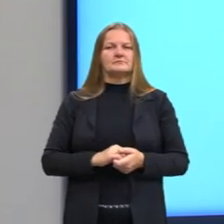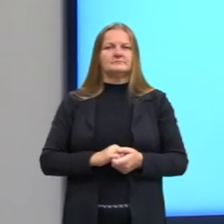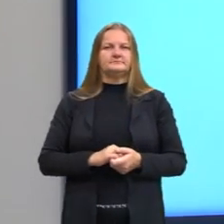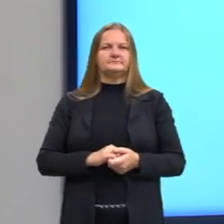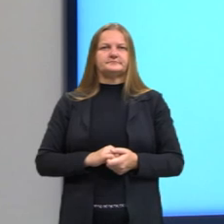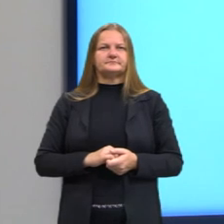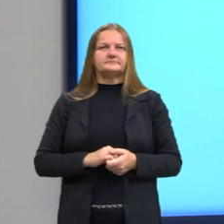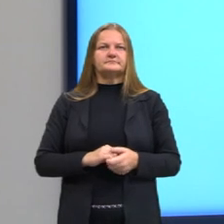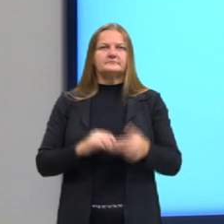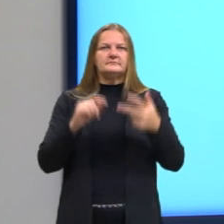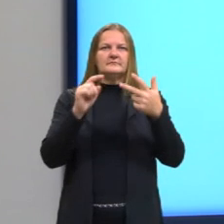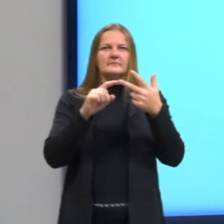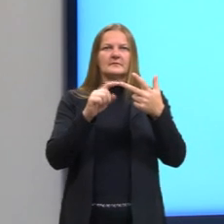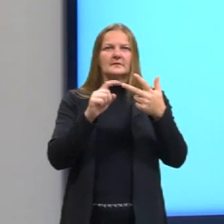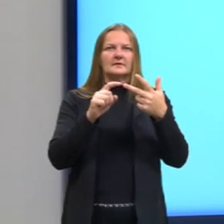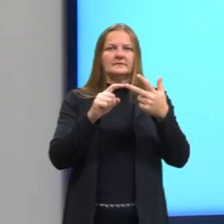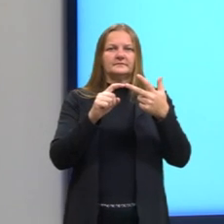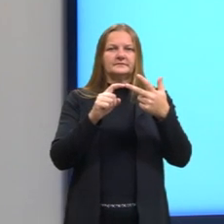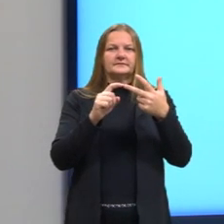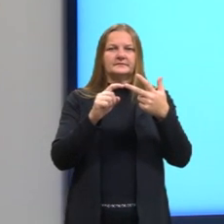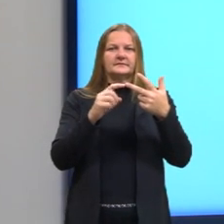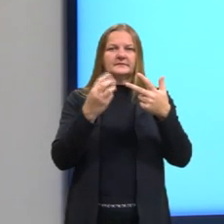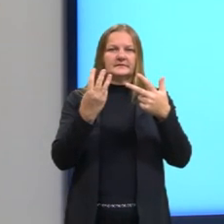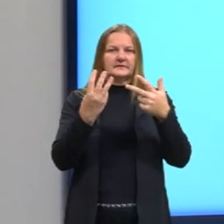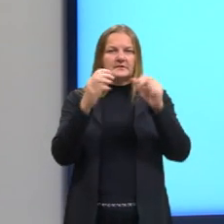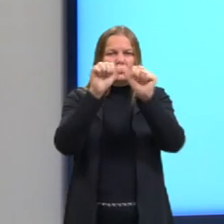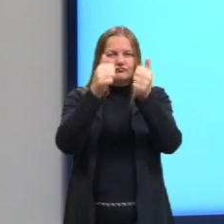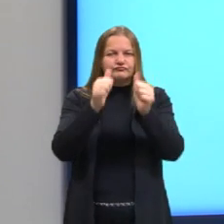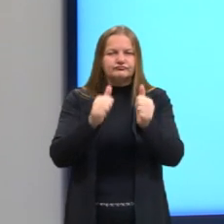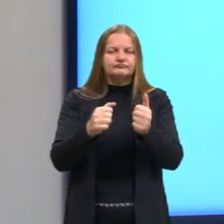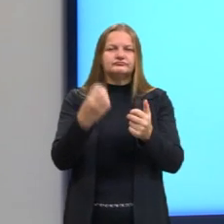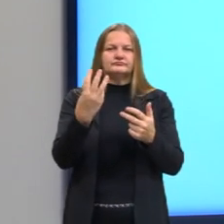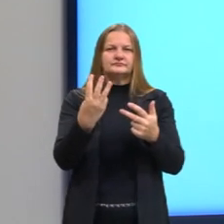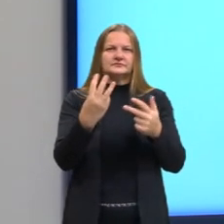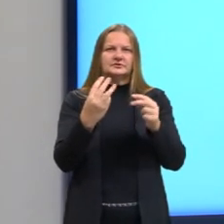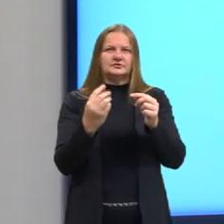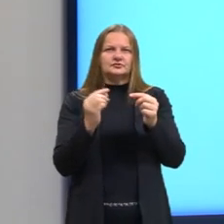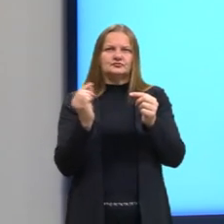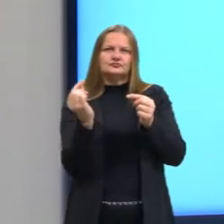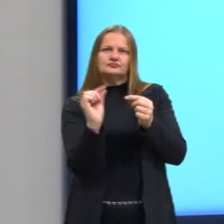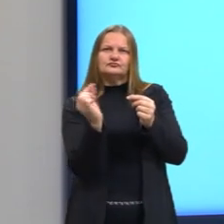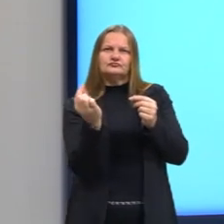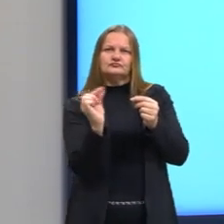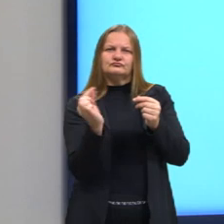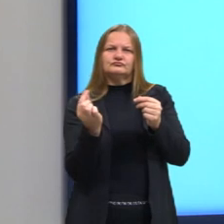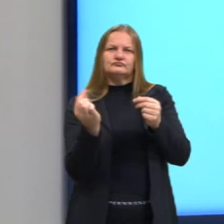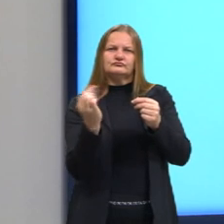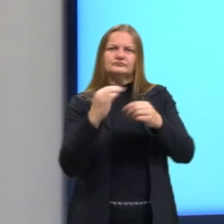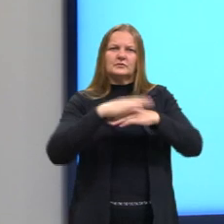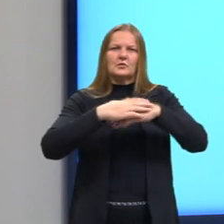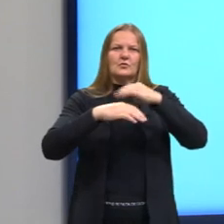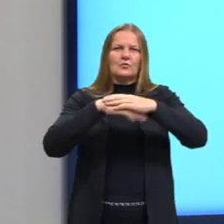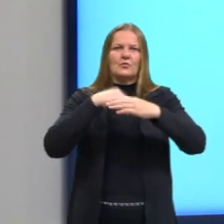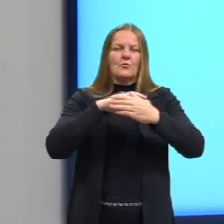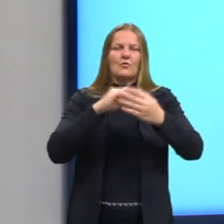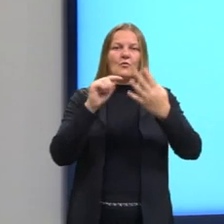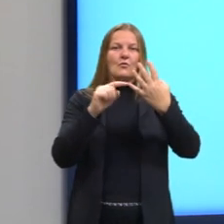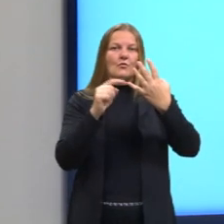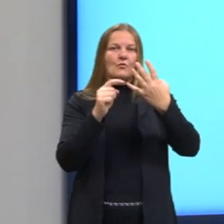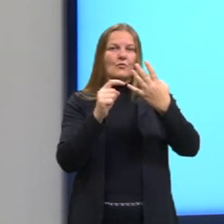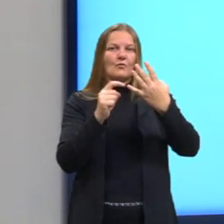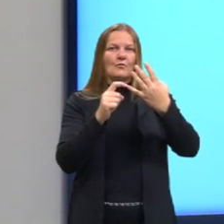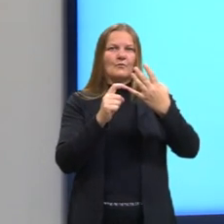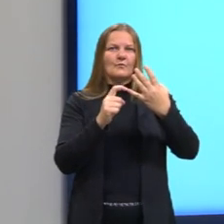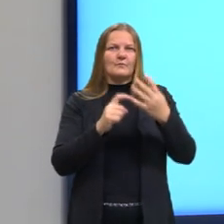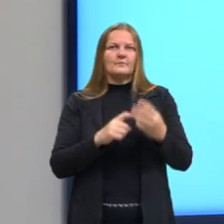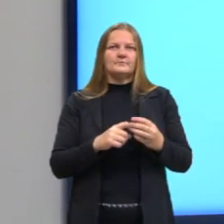lógica. Então, nós temos a figura três. Da figura três, nós vamos ter o quê? A construção da figura quatro, que seria, então, que